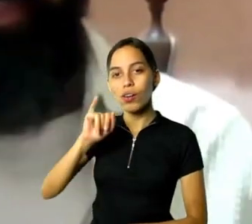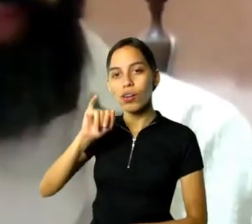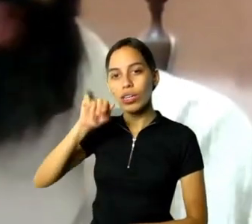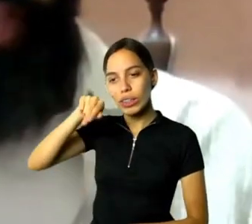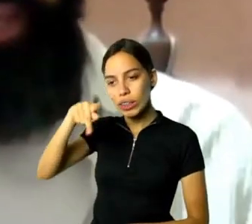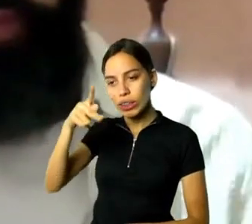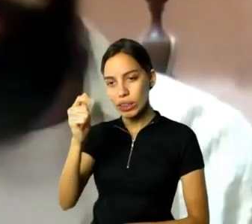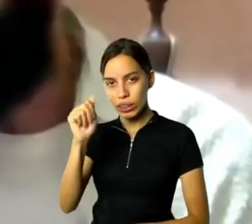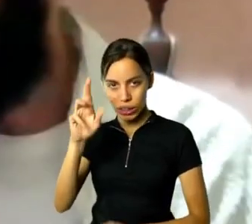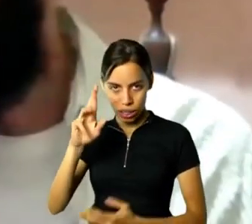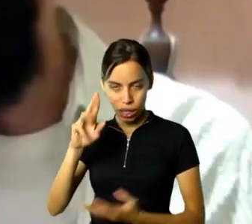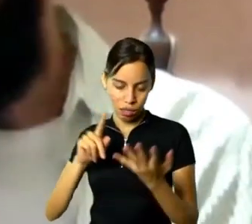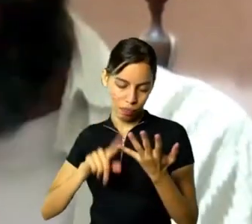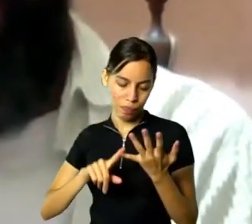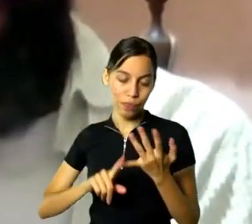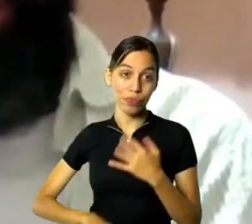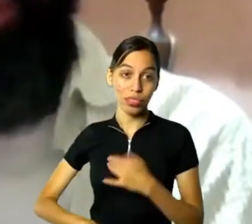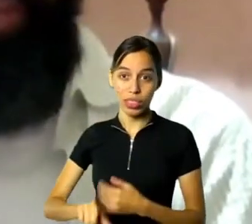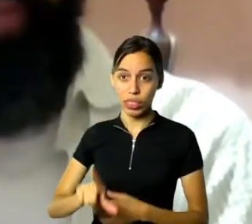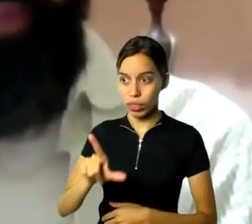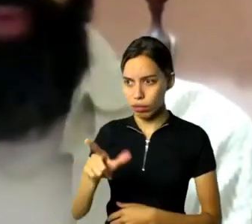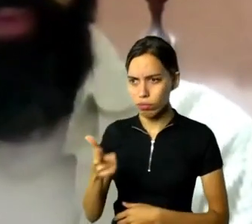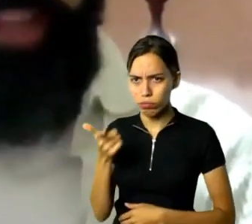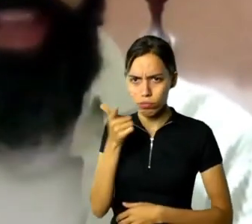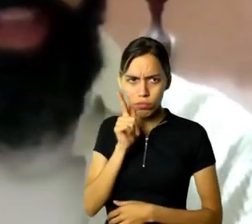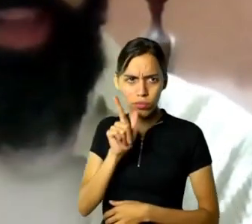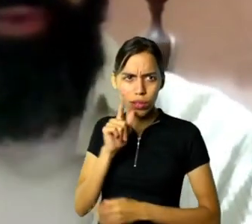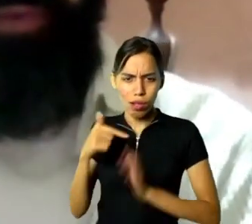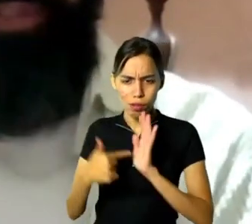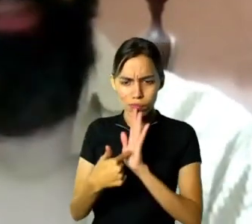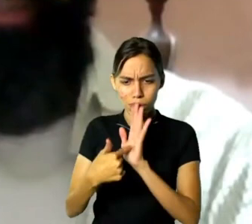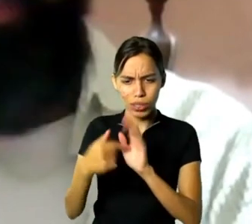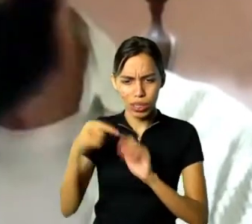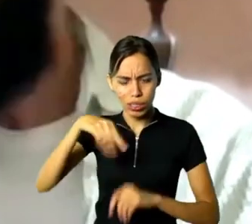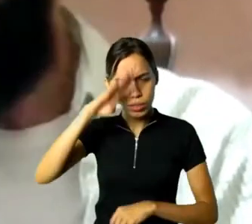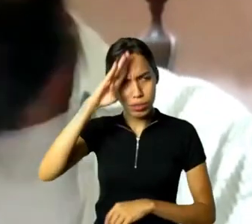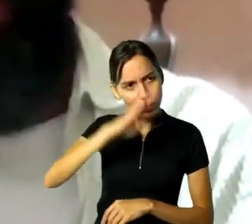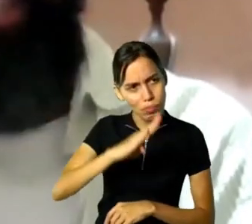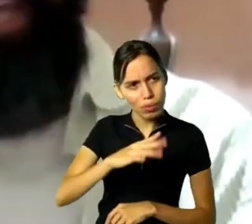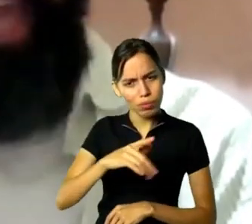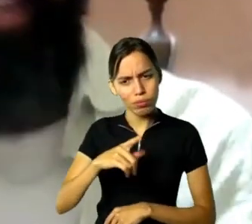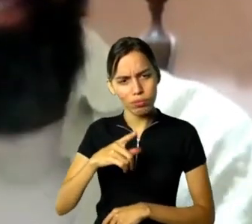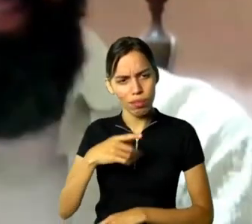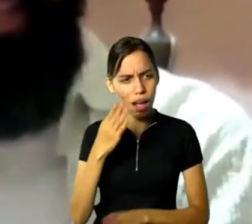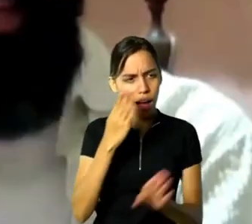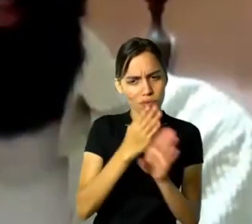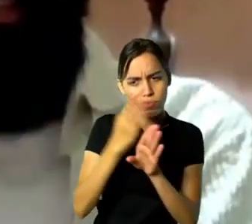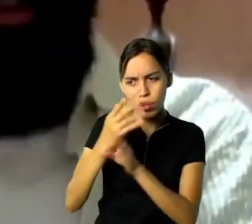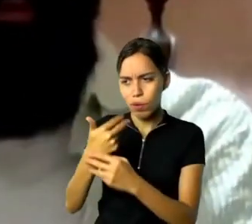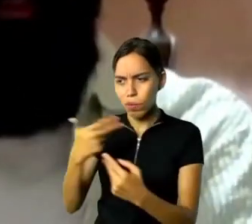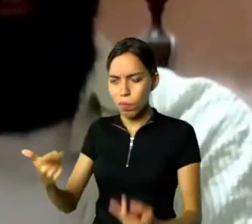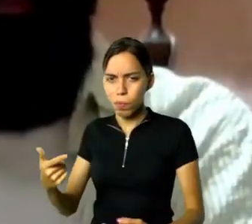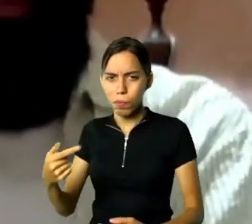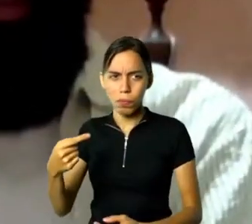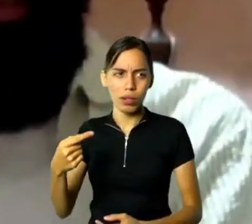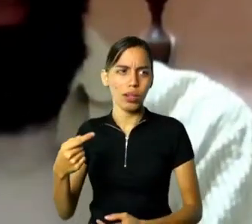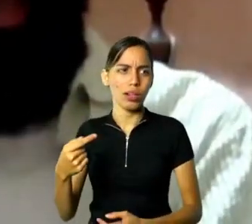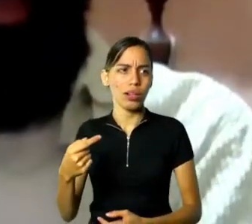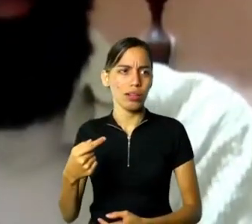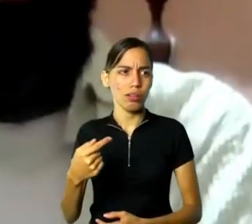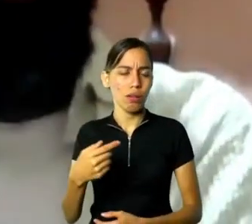braços para ir aqui no Brasil, e encontrei muita coisa legal, inclusive, coisa inédita dele, que são